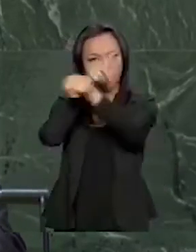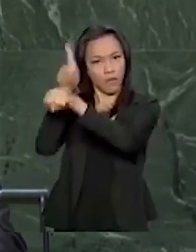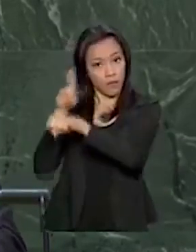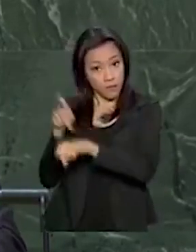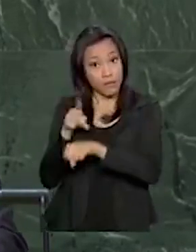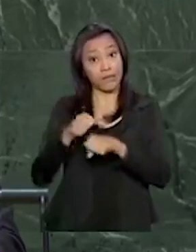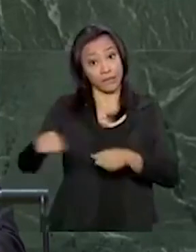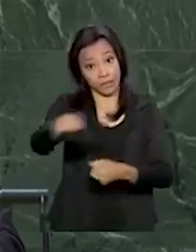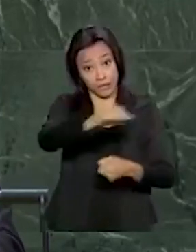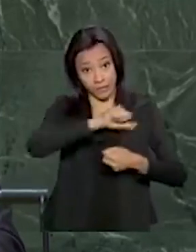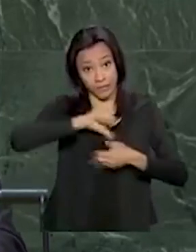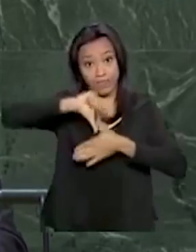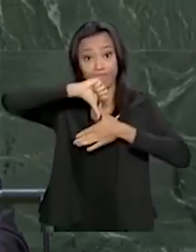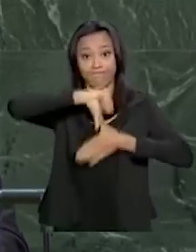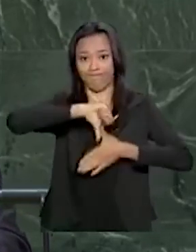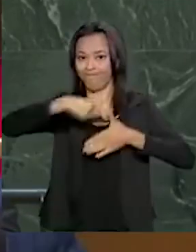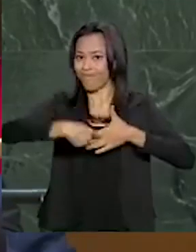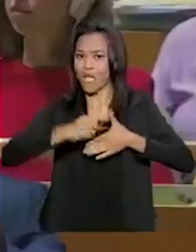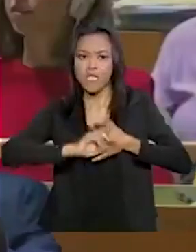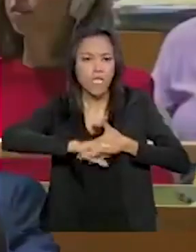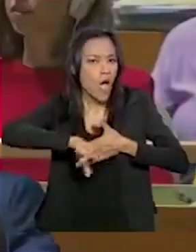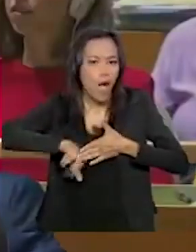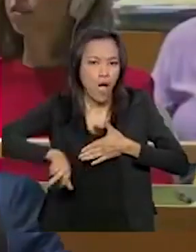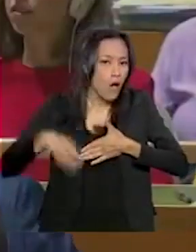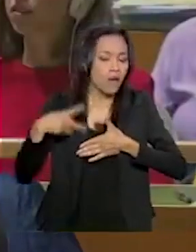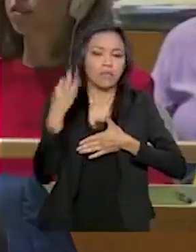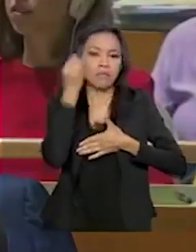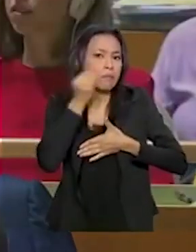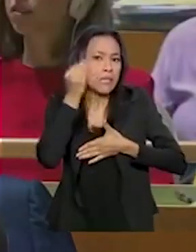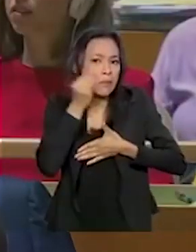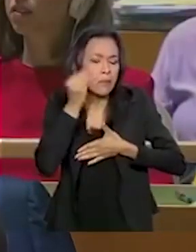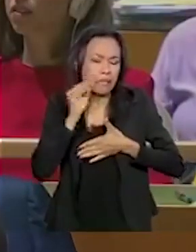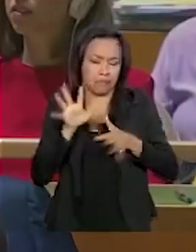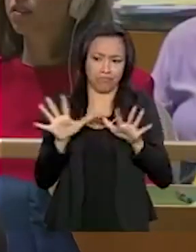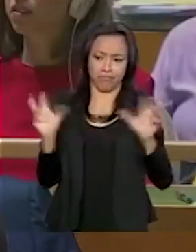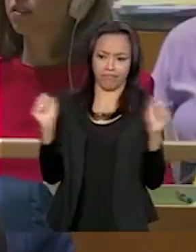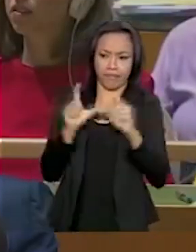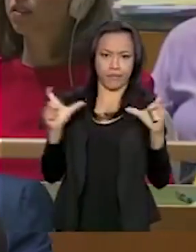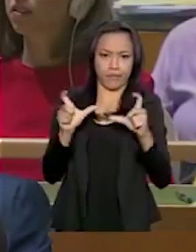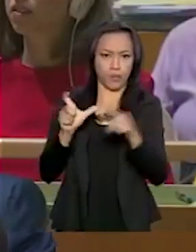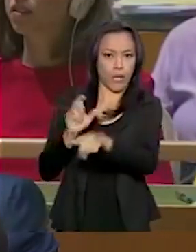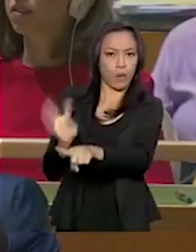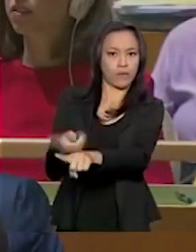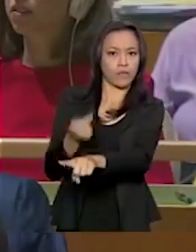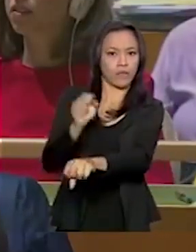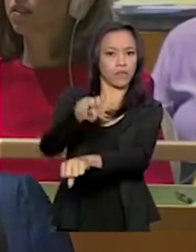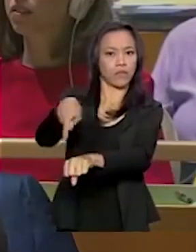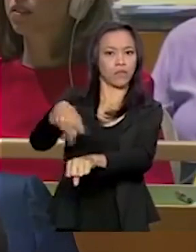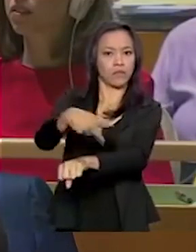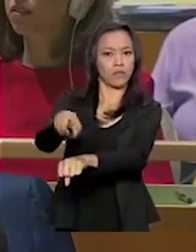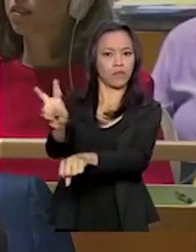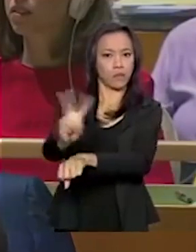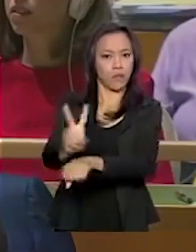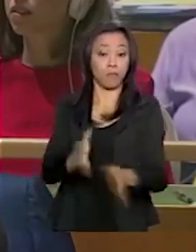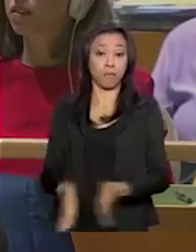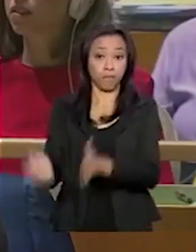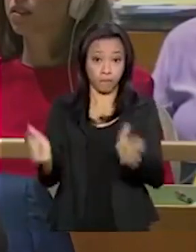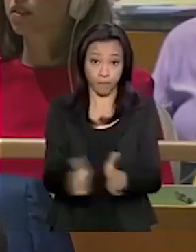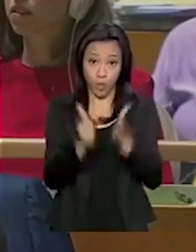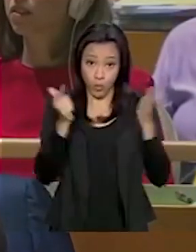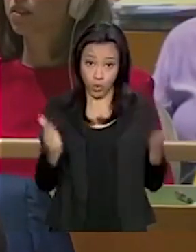América do Sul não experimentem esse nefasto regime. O Foro de São Paulo,